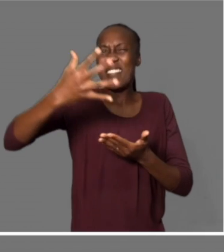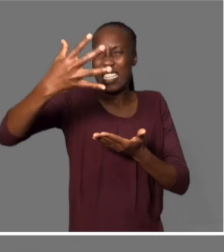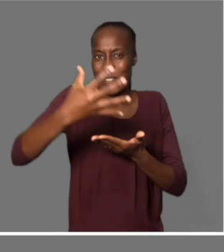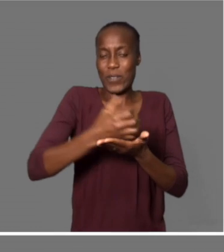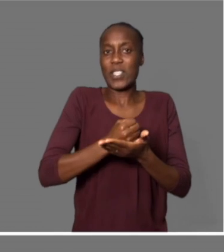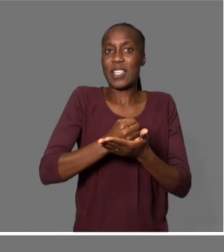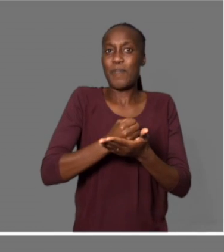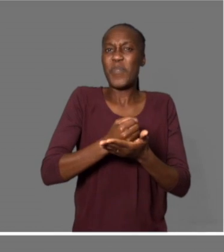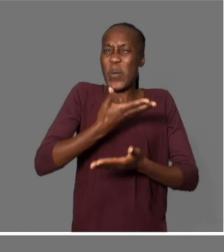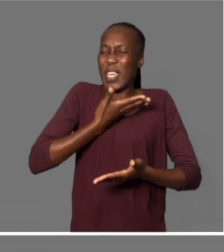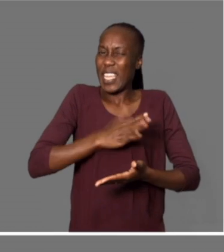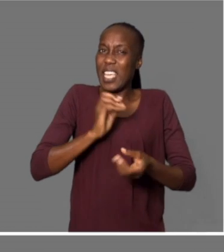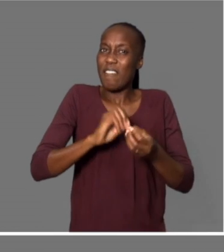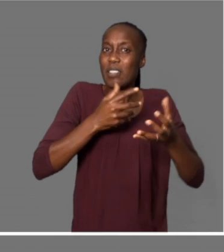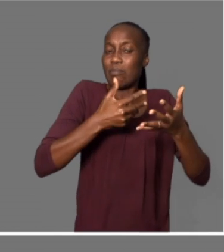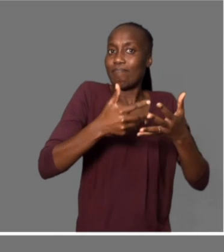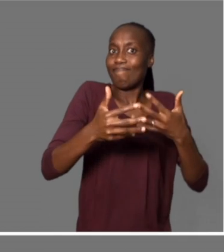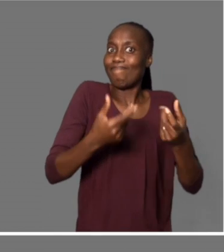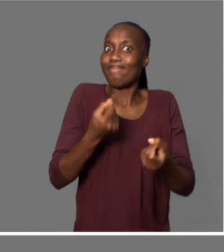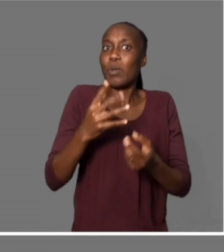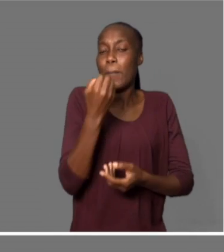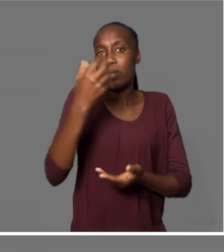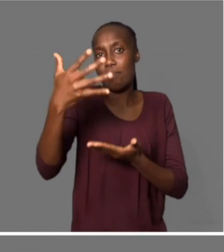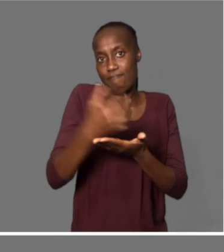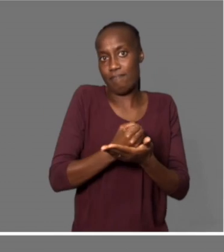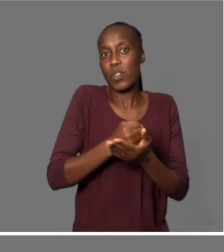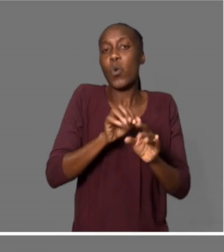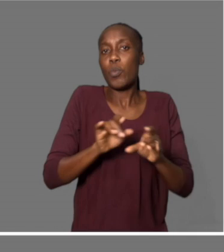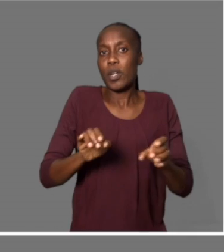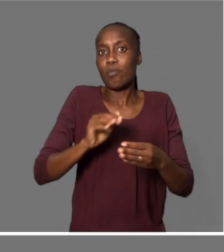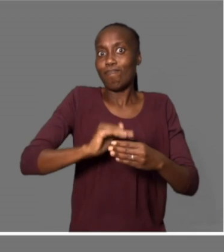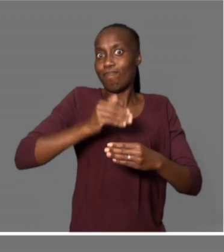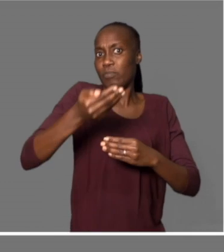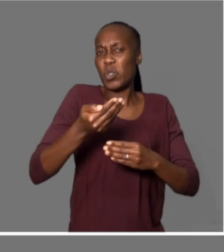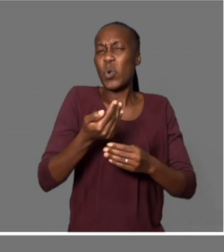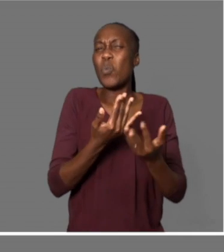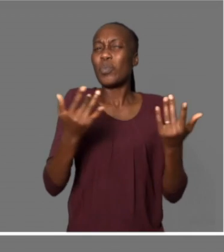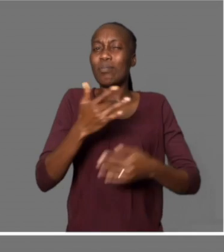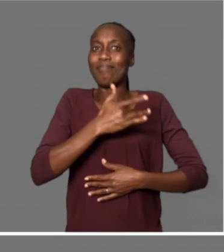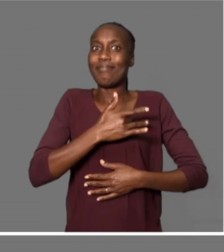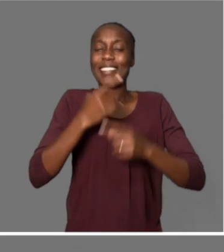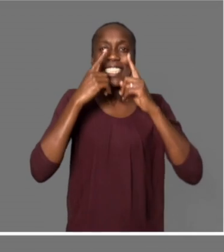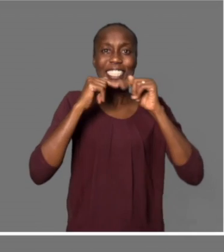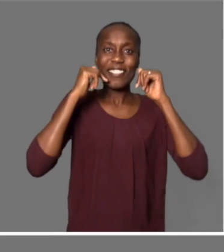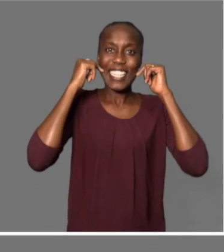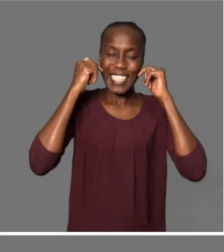fazer qualquer coisa para poder encontrar o computador. Assim, estou muito feliz, na verdade. Assim, eu acho que